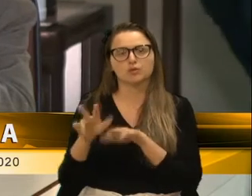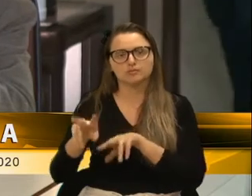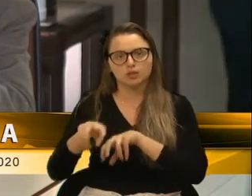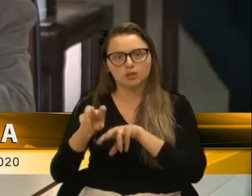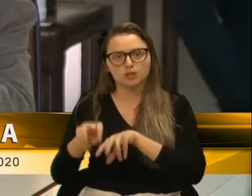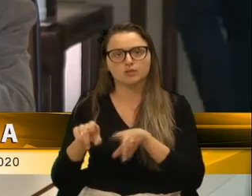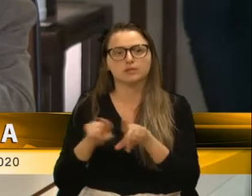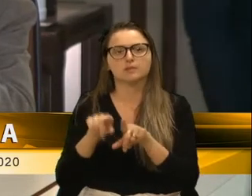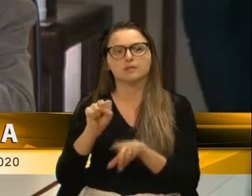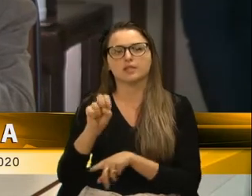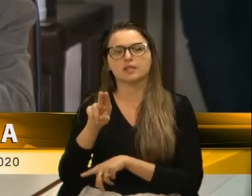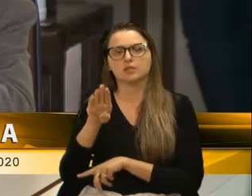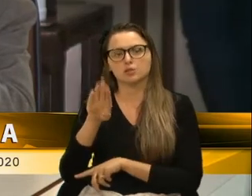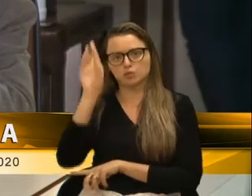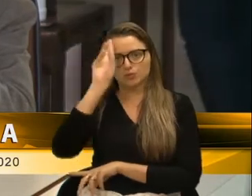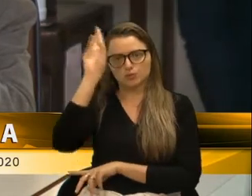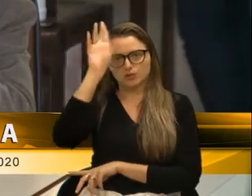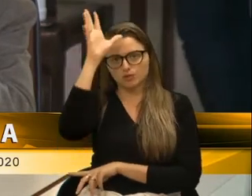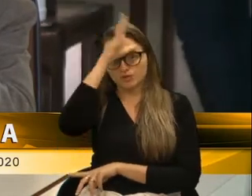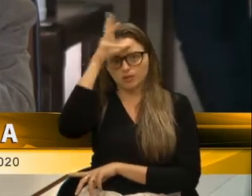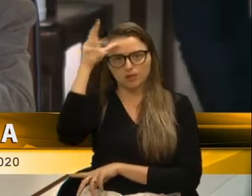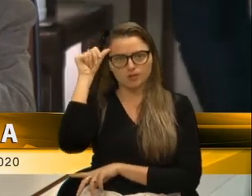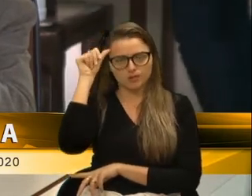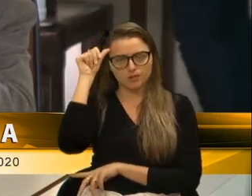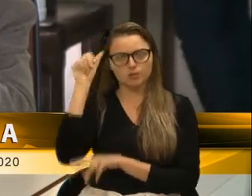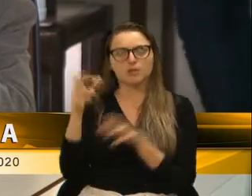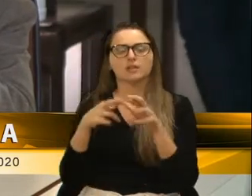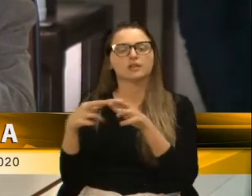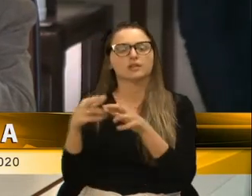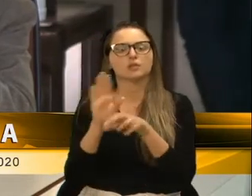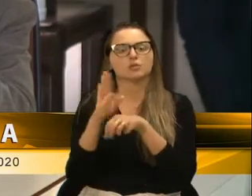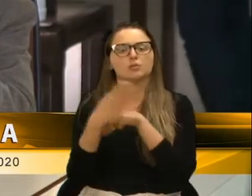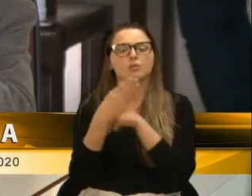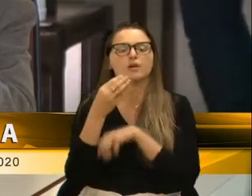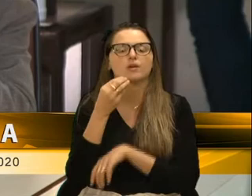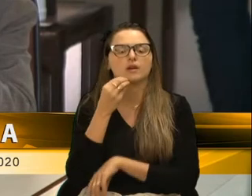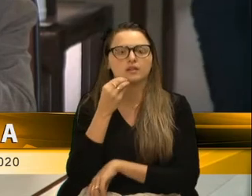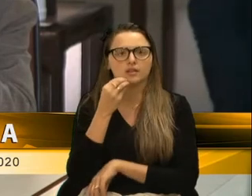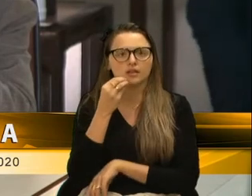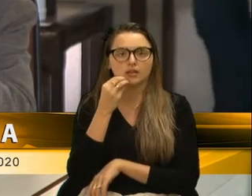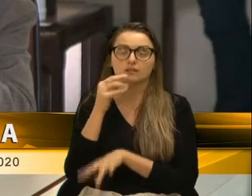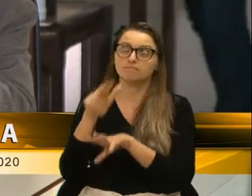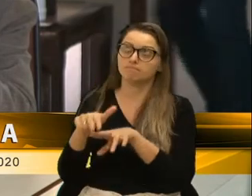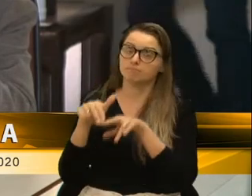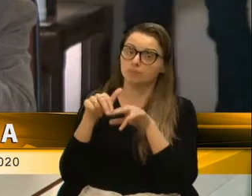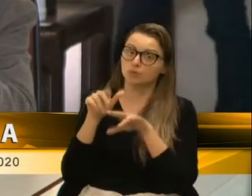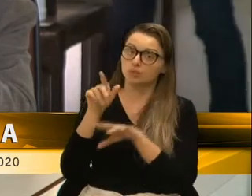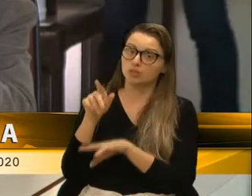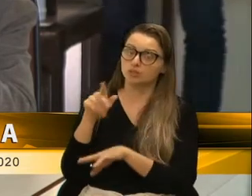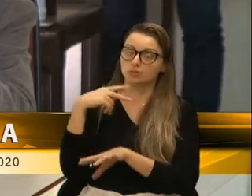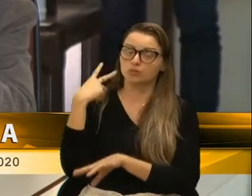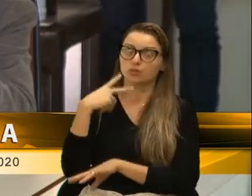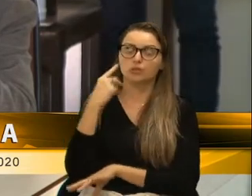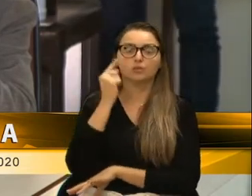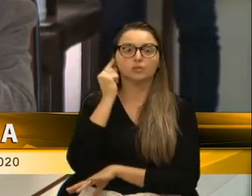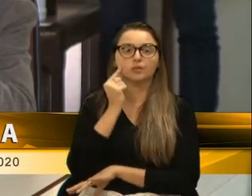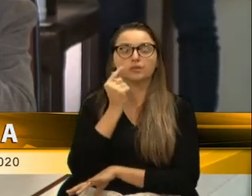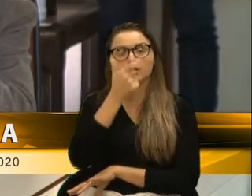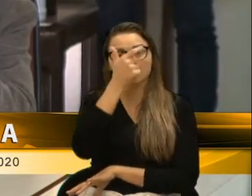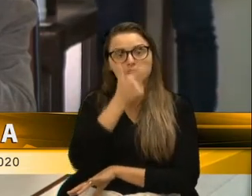suprefeito de ANAREC. Então, vereador Bandeira, eu acho que seria muito